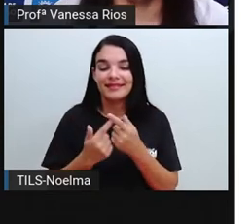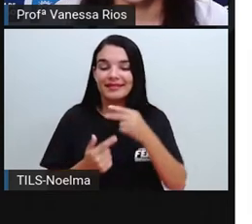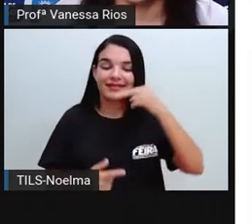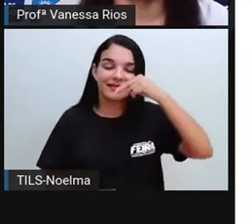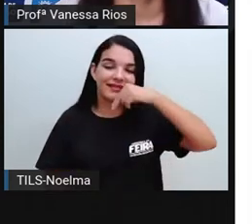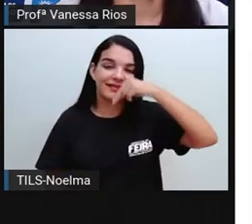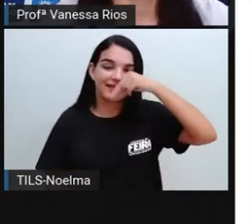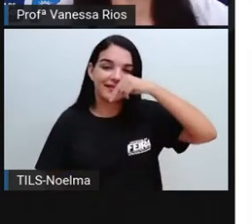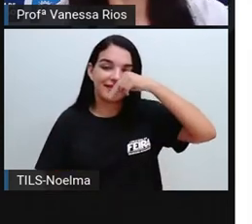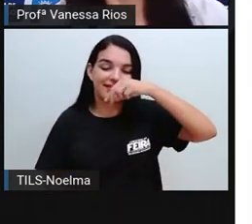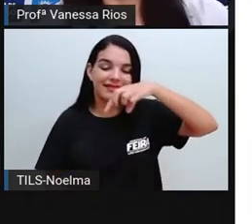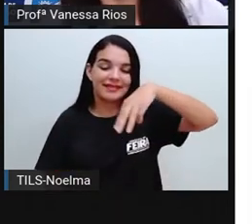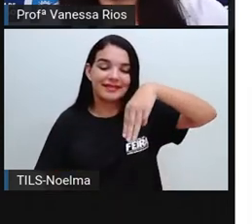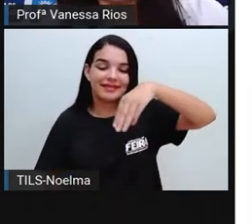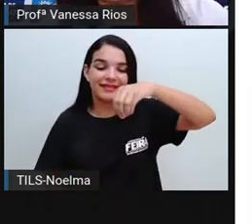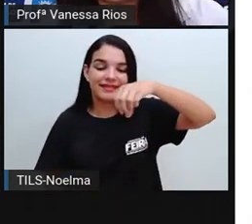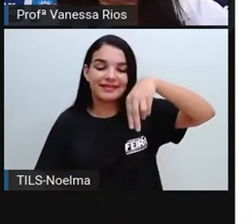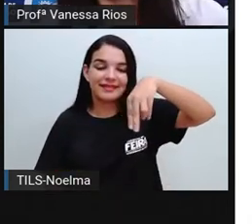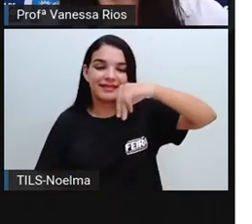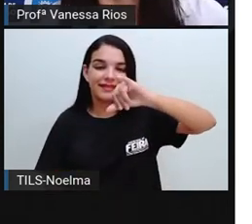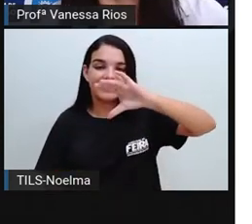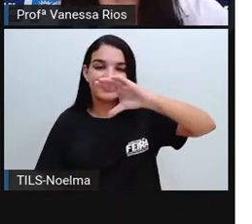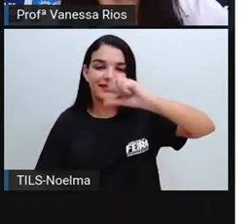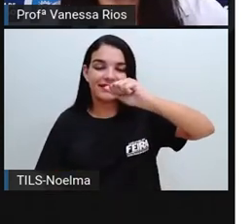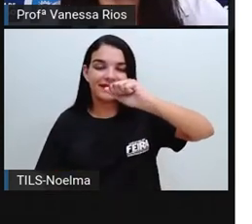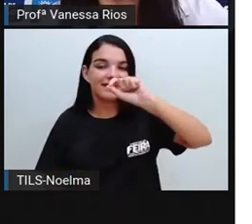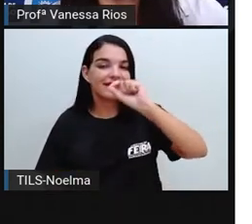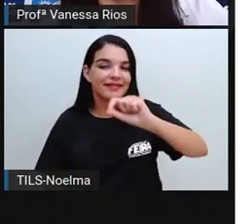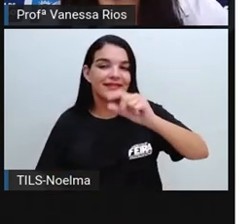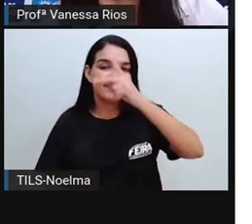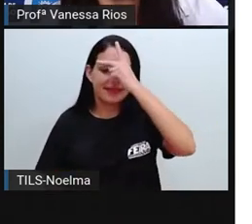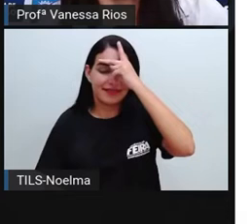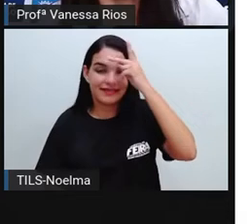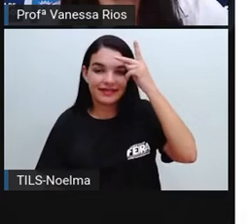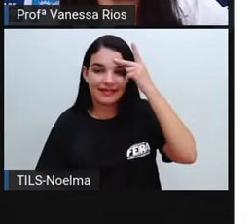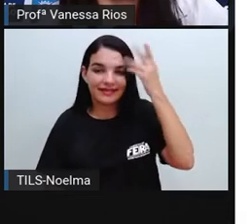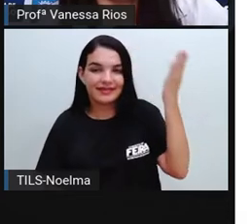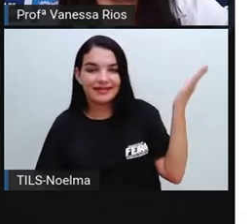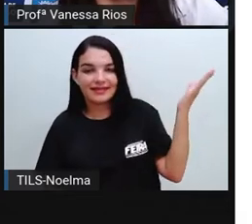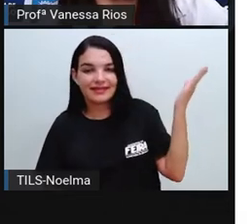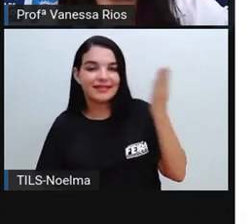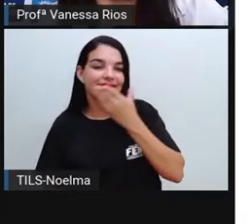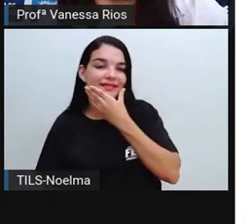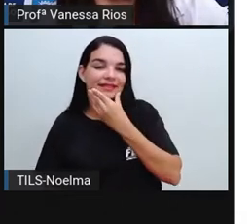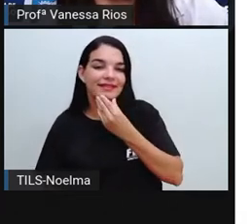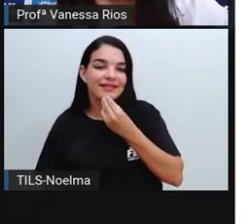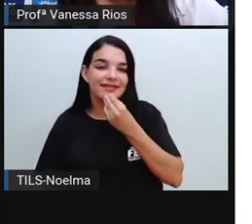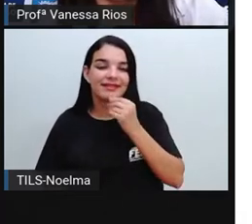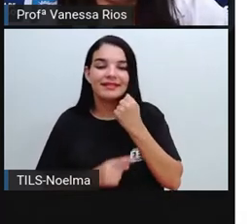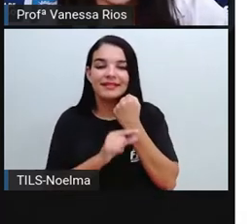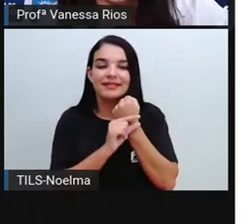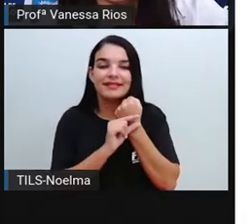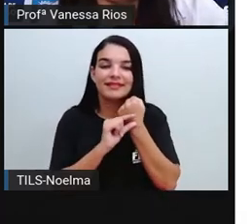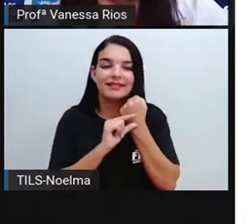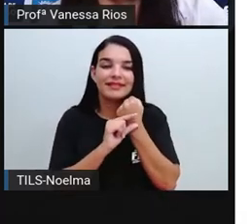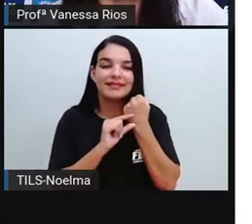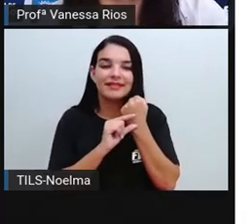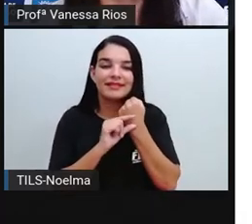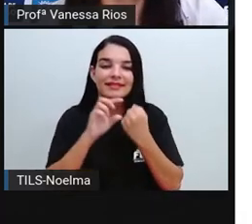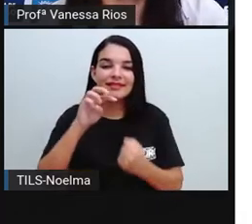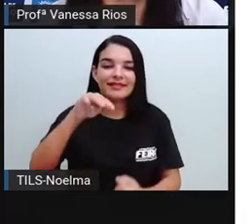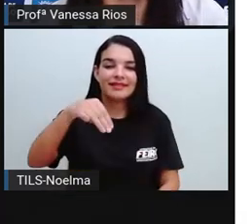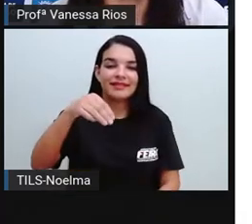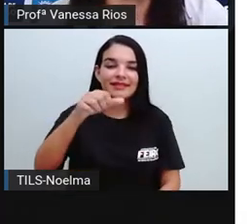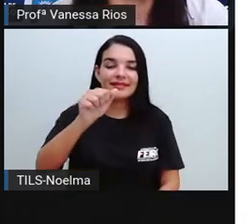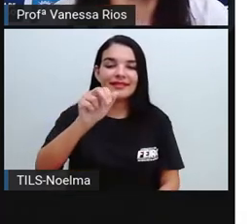Mônica, e ela foi criada por esse homem que está aqui, essa imagem desse homem que está aqui, que chama